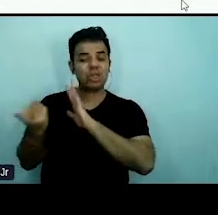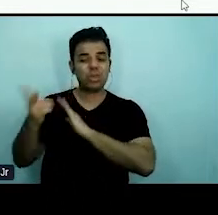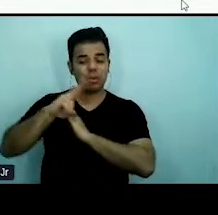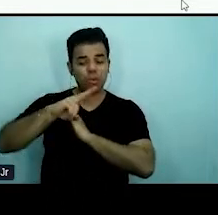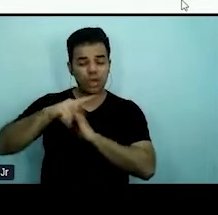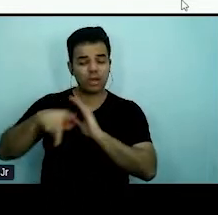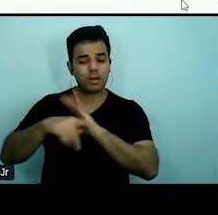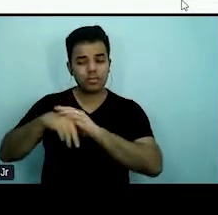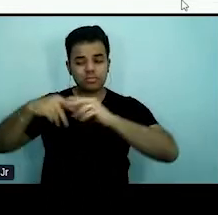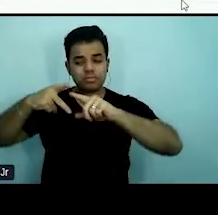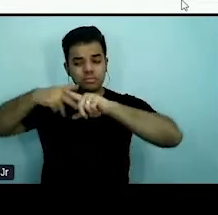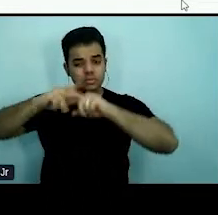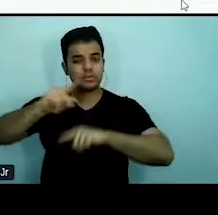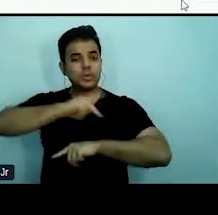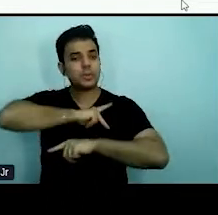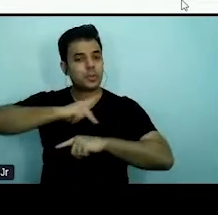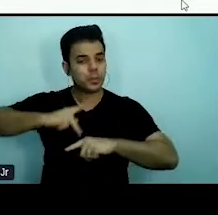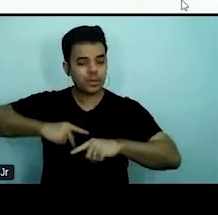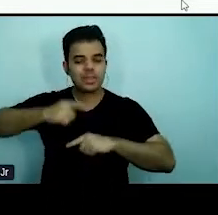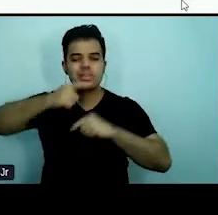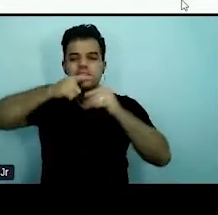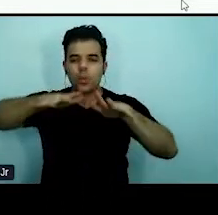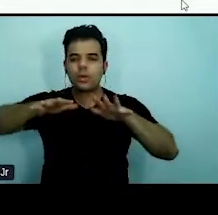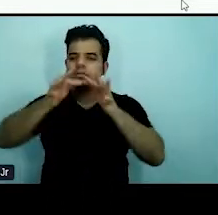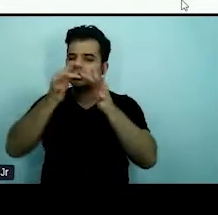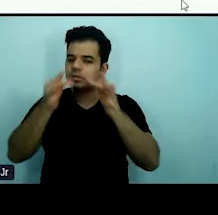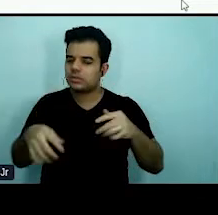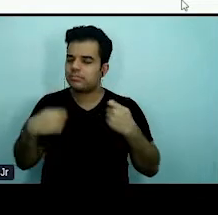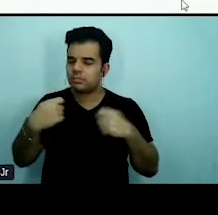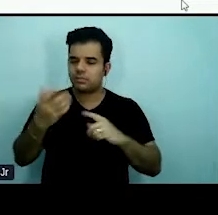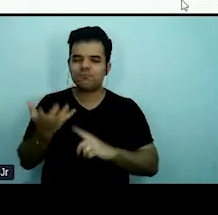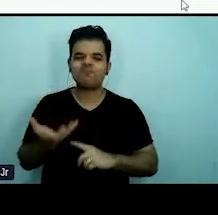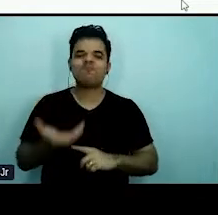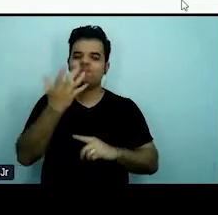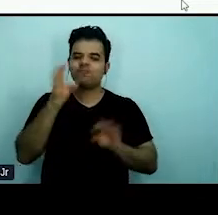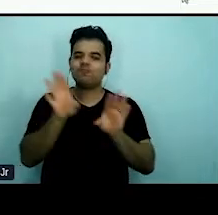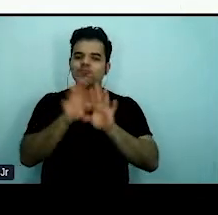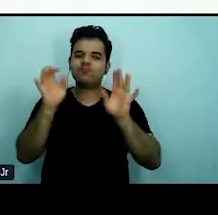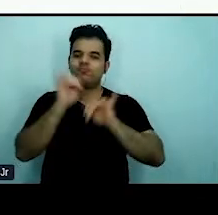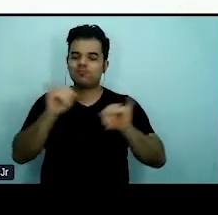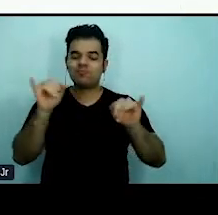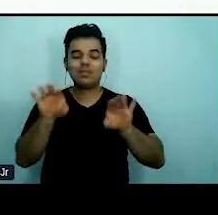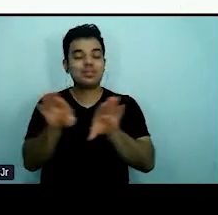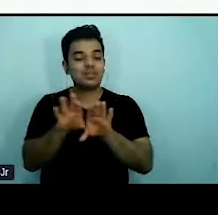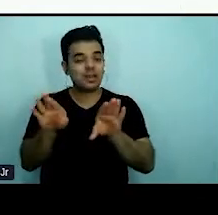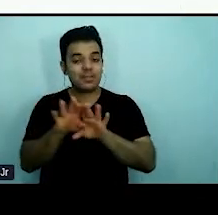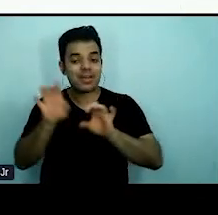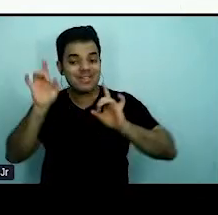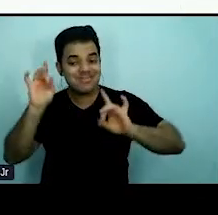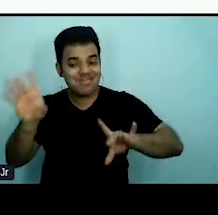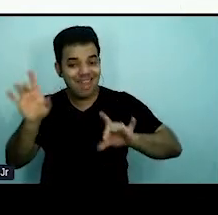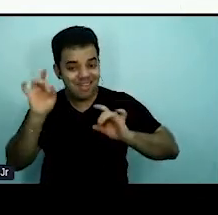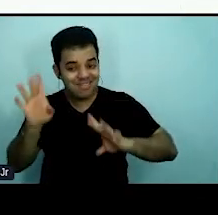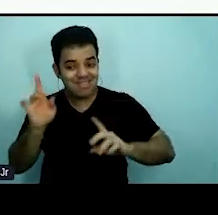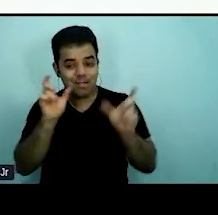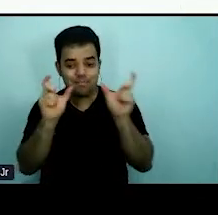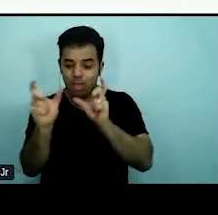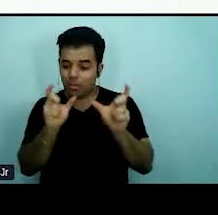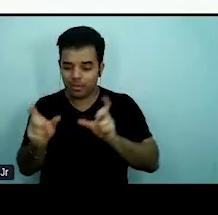linguagem simples começa a ganhar cada vez mais espaço e destaque. E a linguagem técnica precisa ser revista.